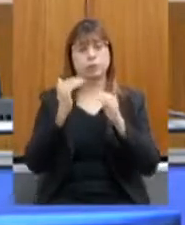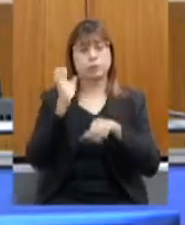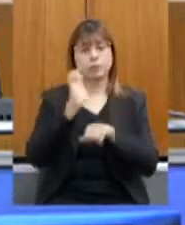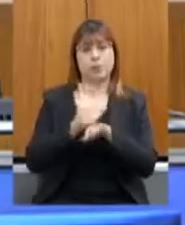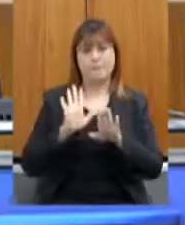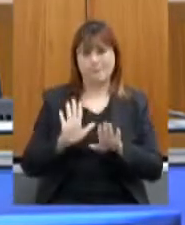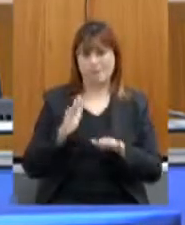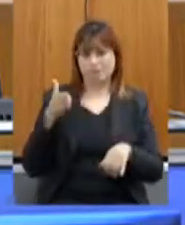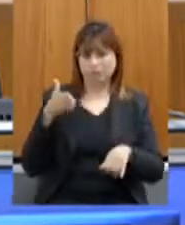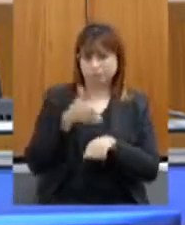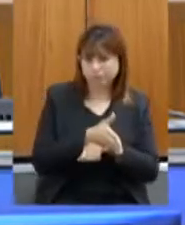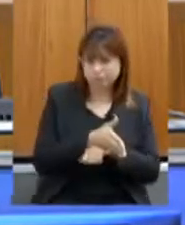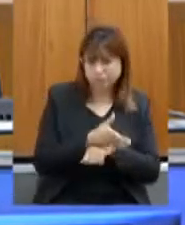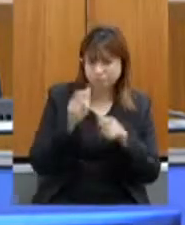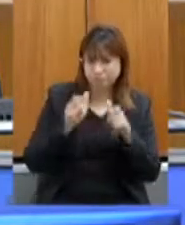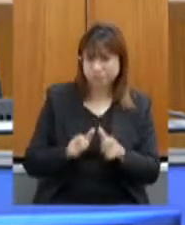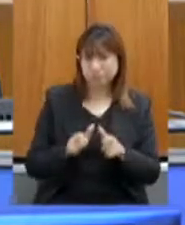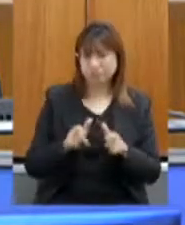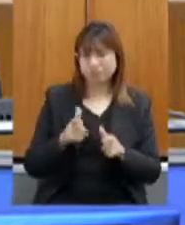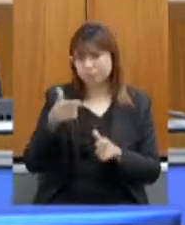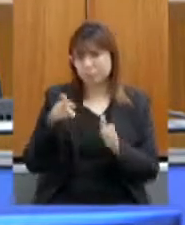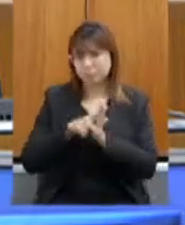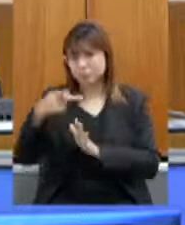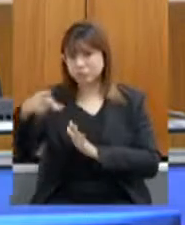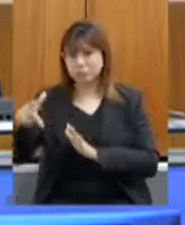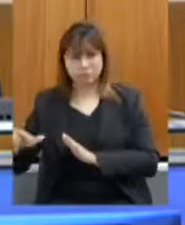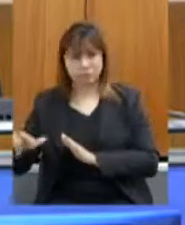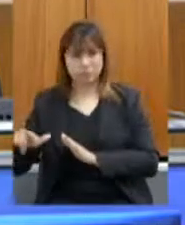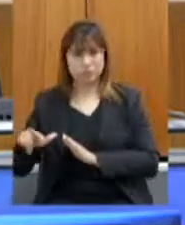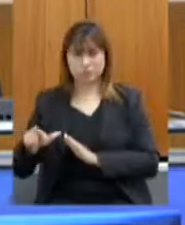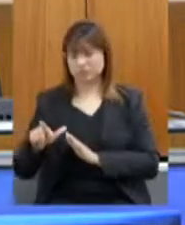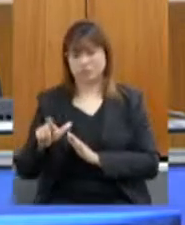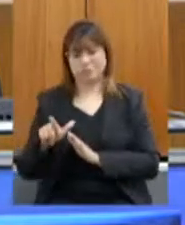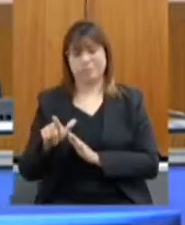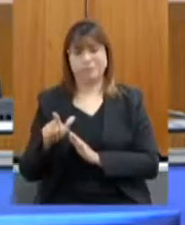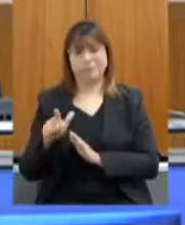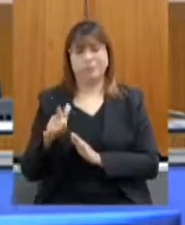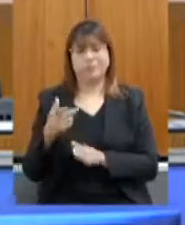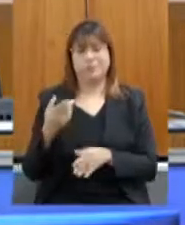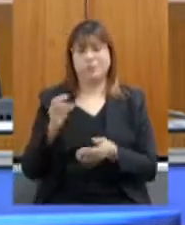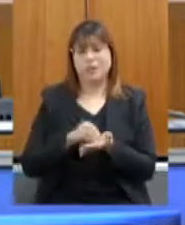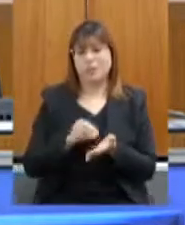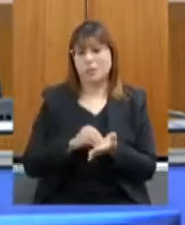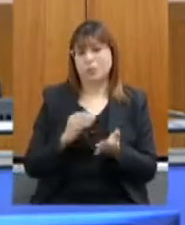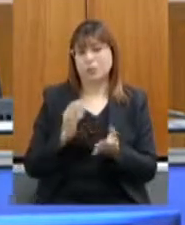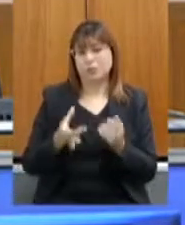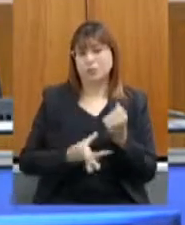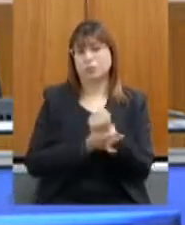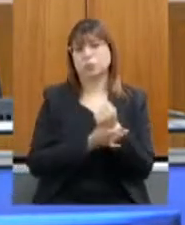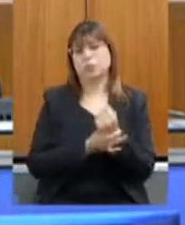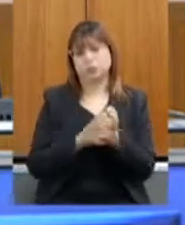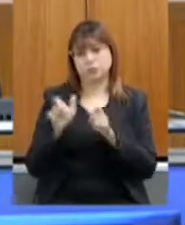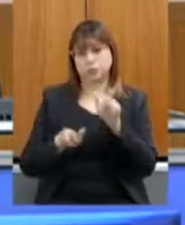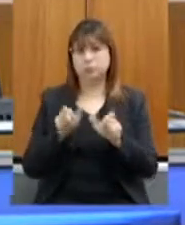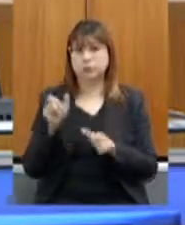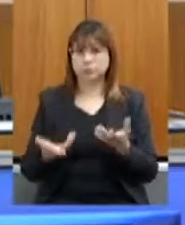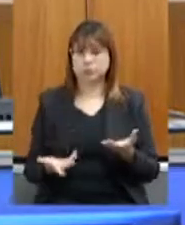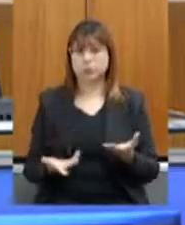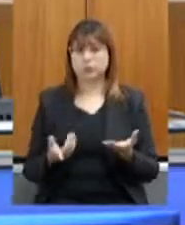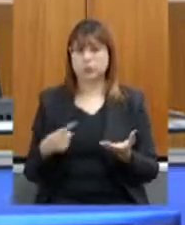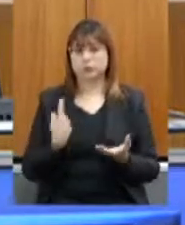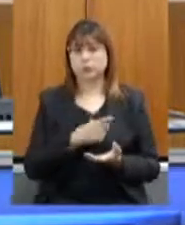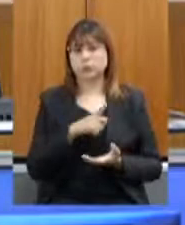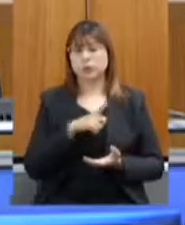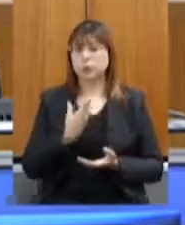correta de nós termos um desenvolvimento que traga segurança para todas as pessoas envolvidas a gente vive esse